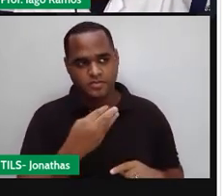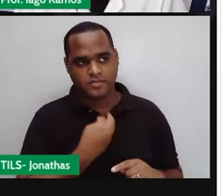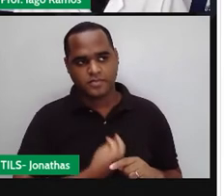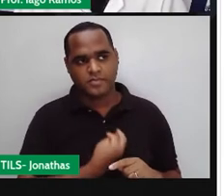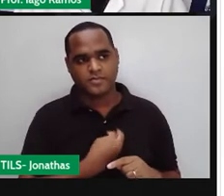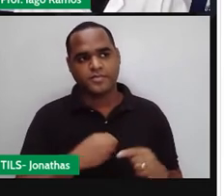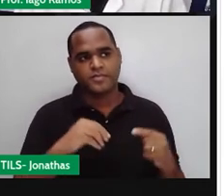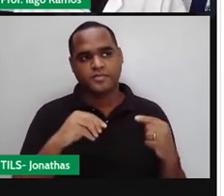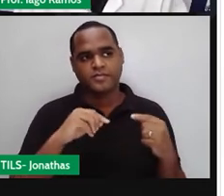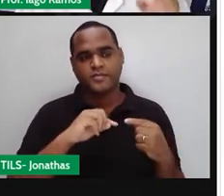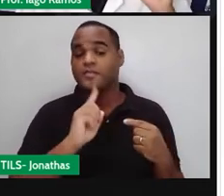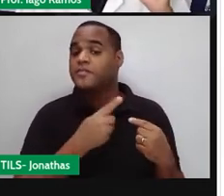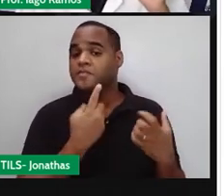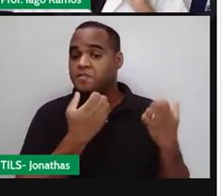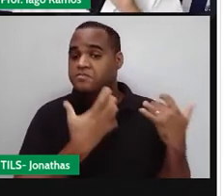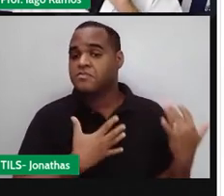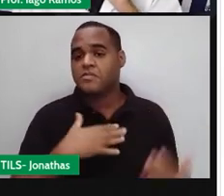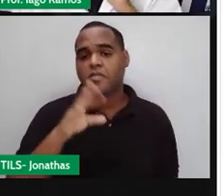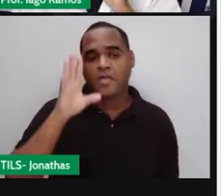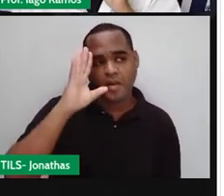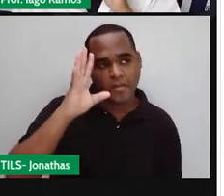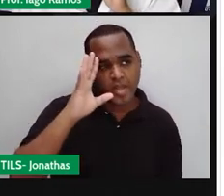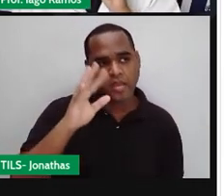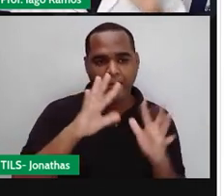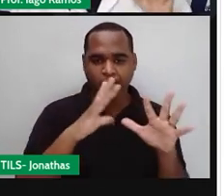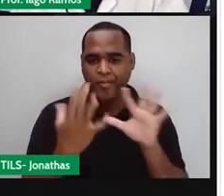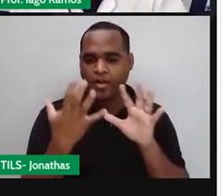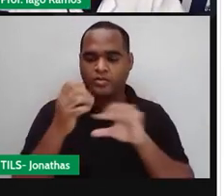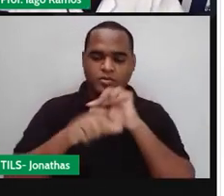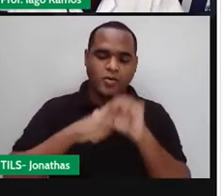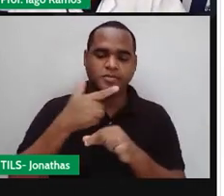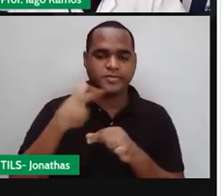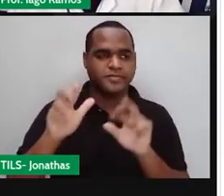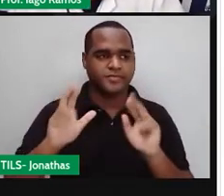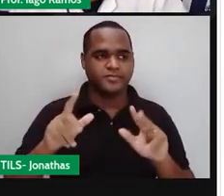Pois, pois, pensando de maneira inversa, né?